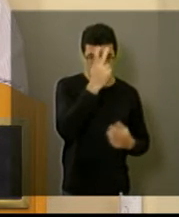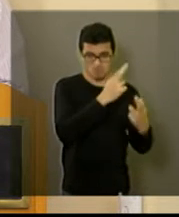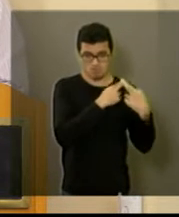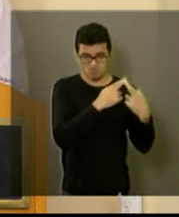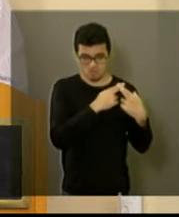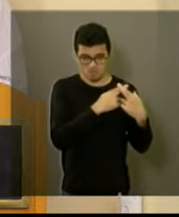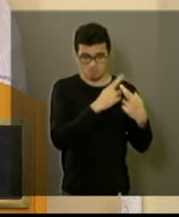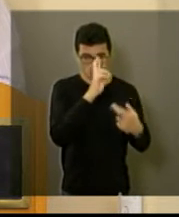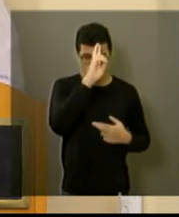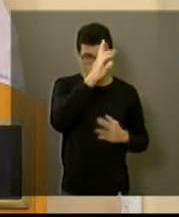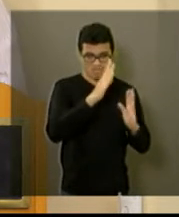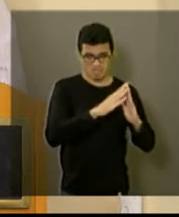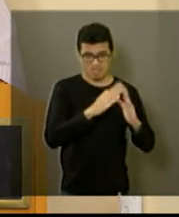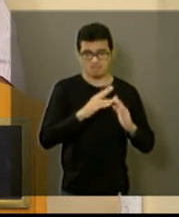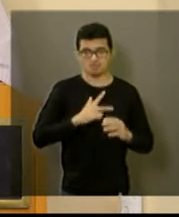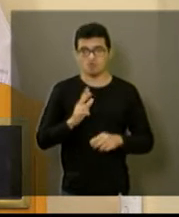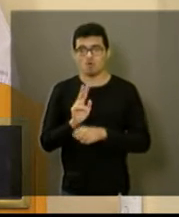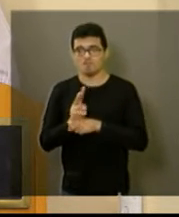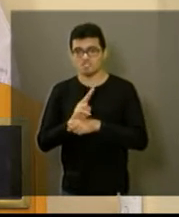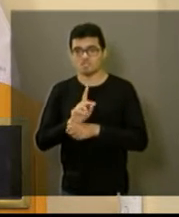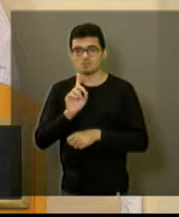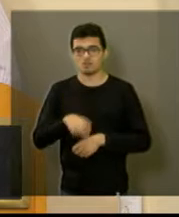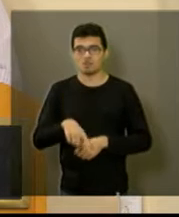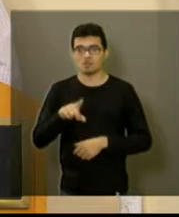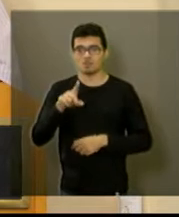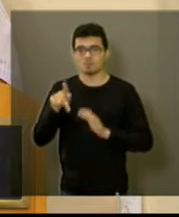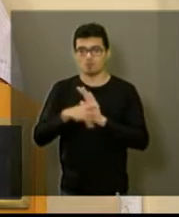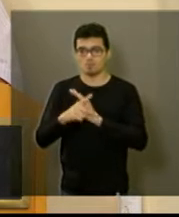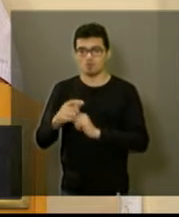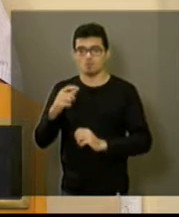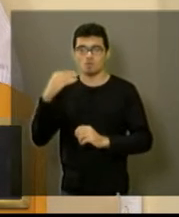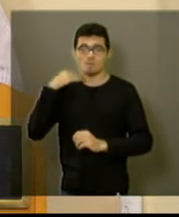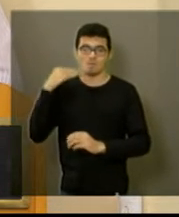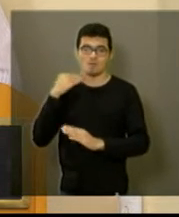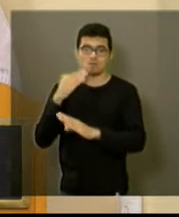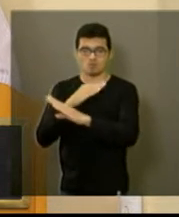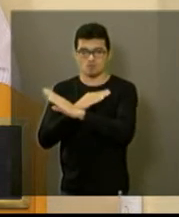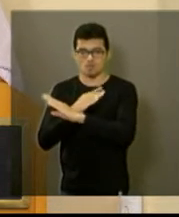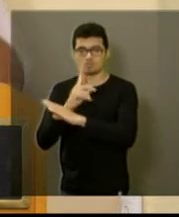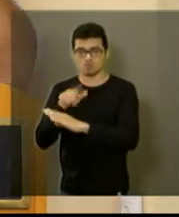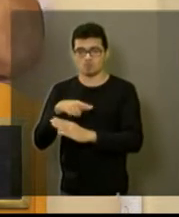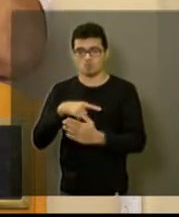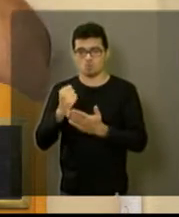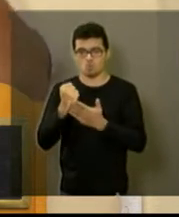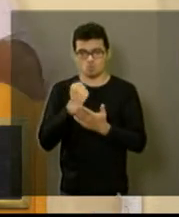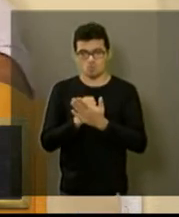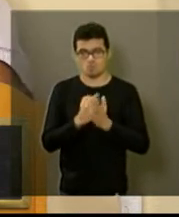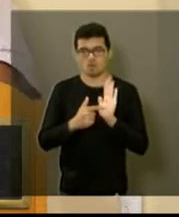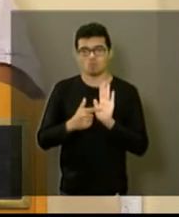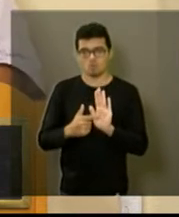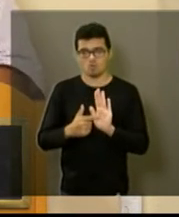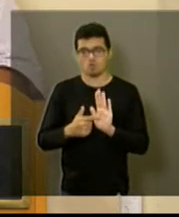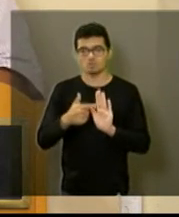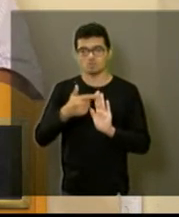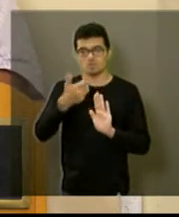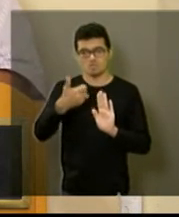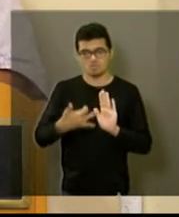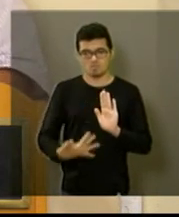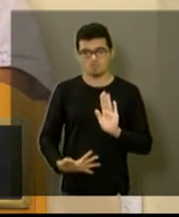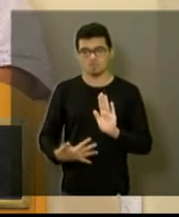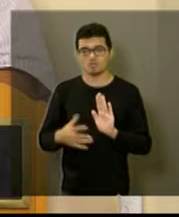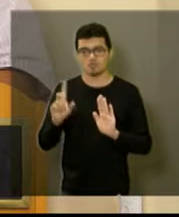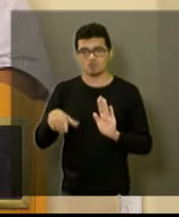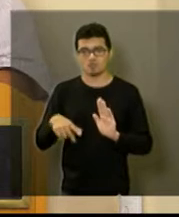aí a responsabilidade de fiscalização é da Caixa Econômica, inclusive consta em contrato, o próprio contrato do